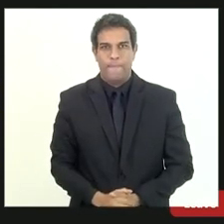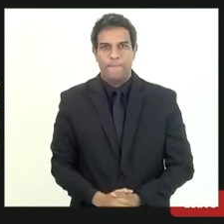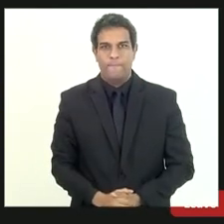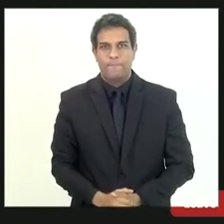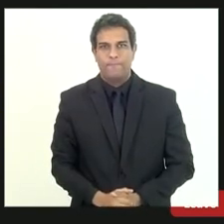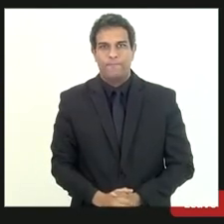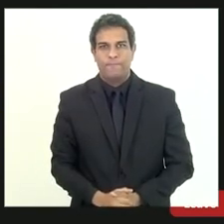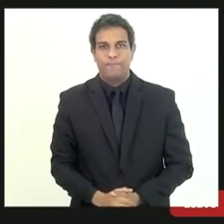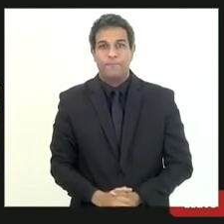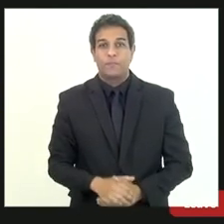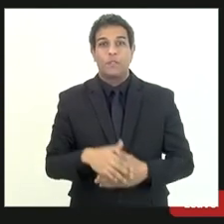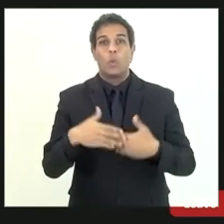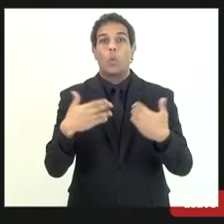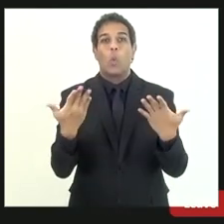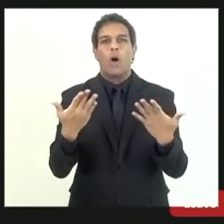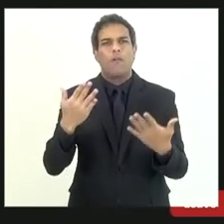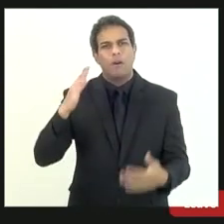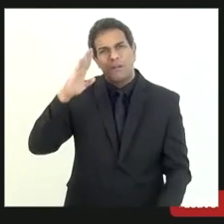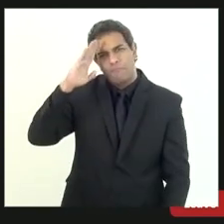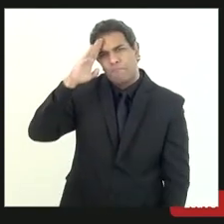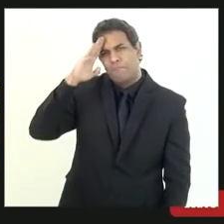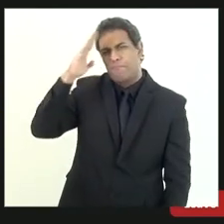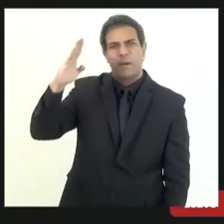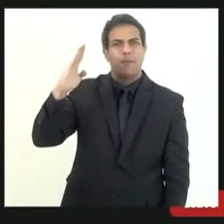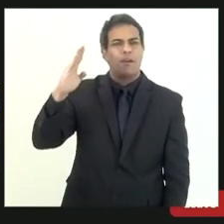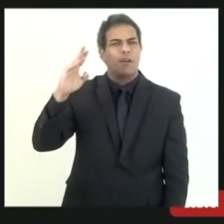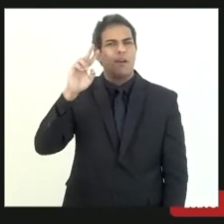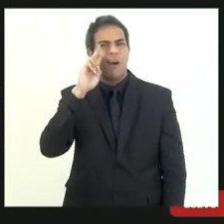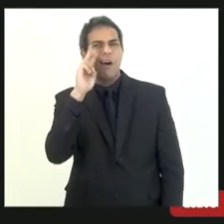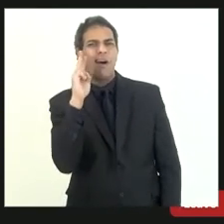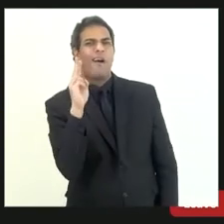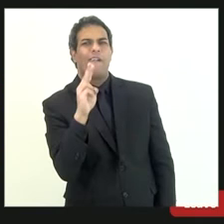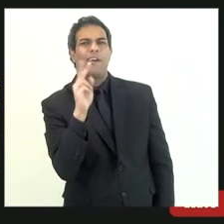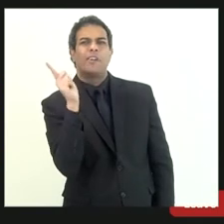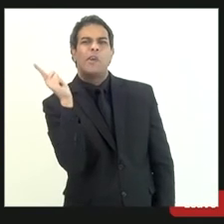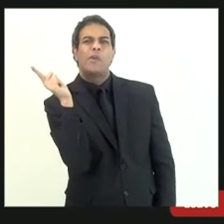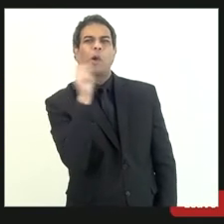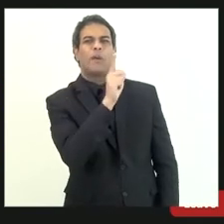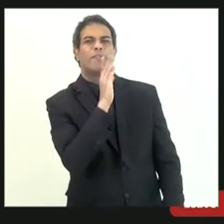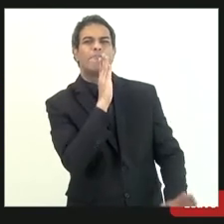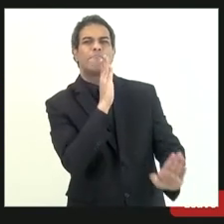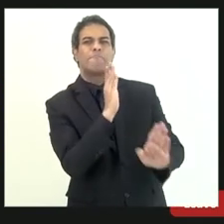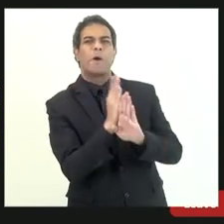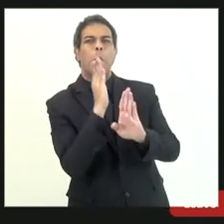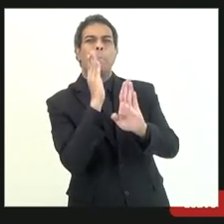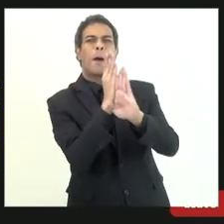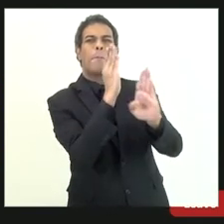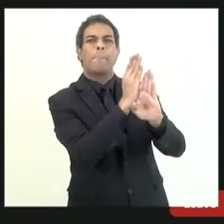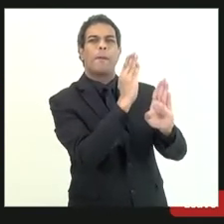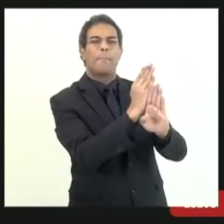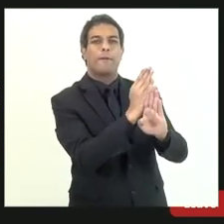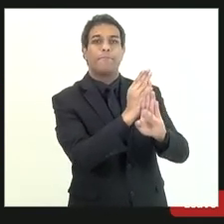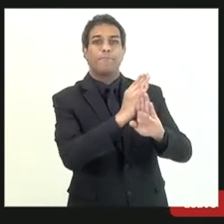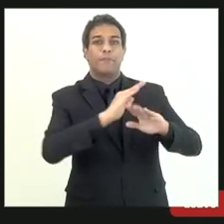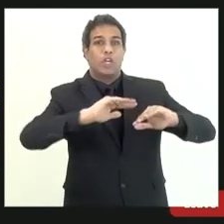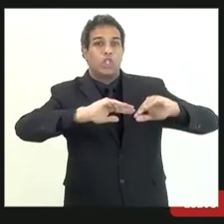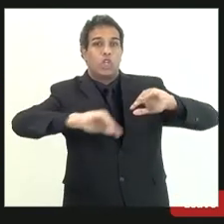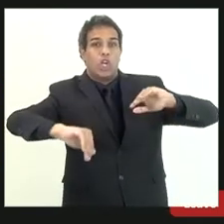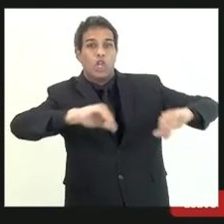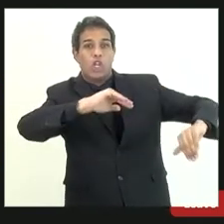qual foi a primeira lógica que nós adotamos para essa análise nós separamos